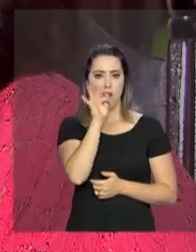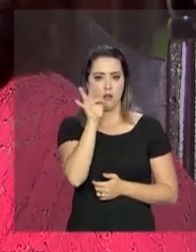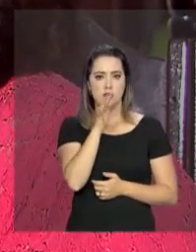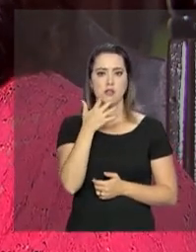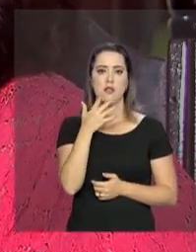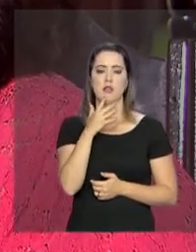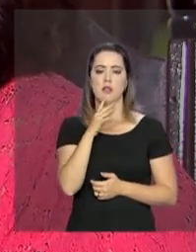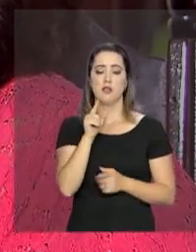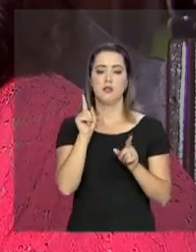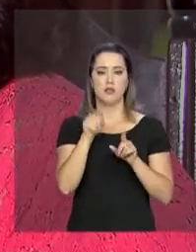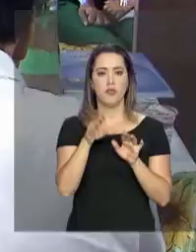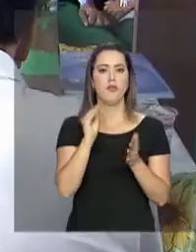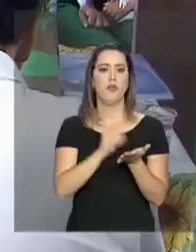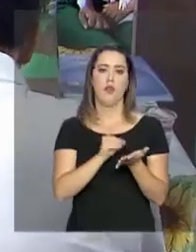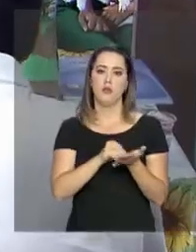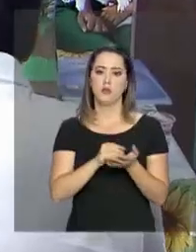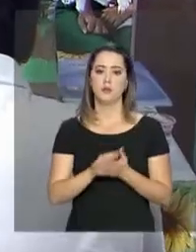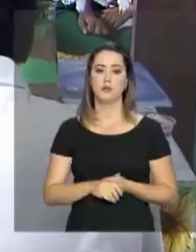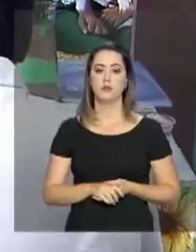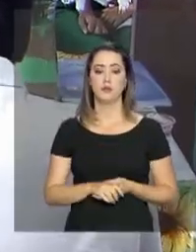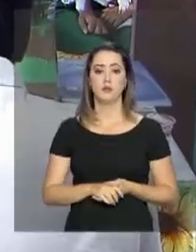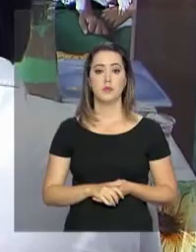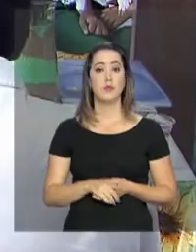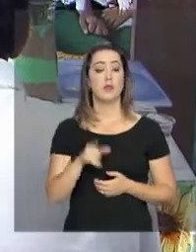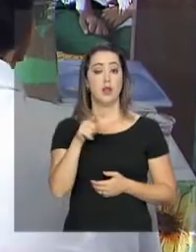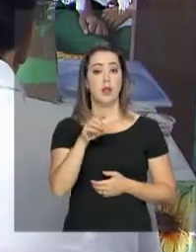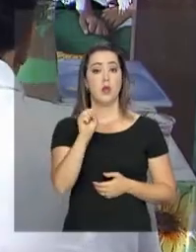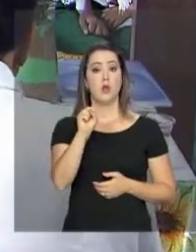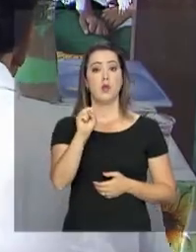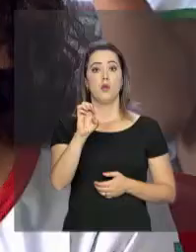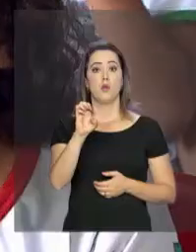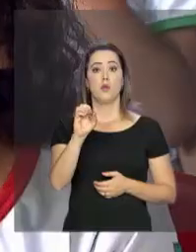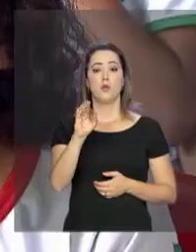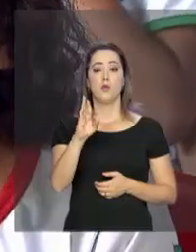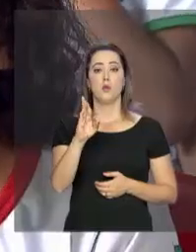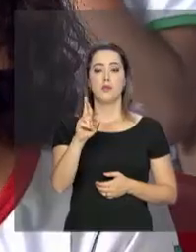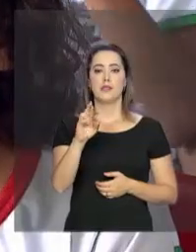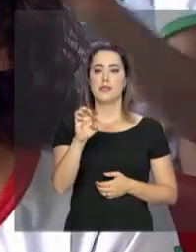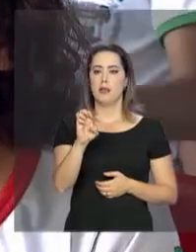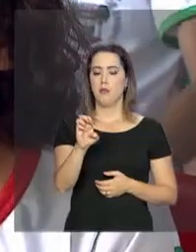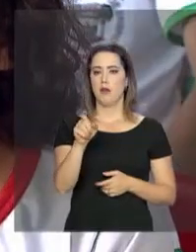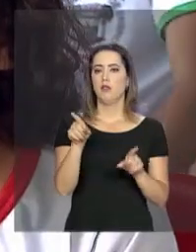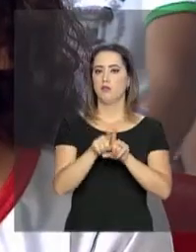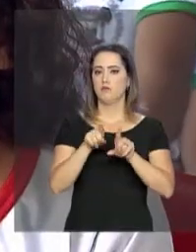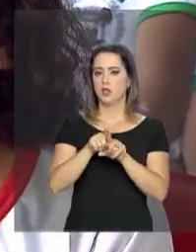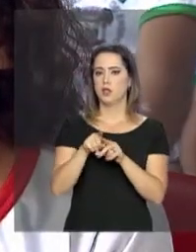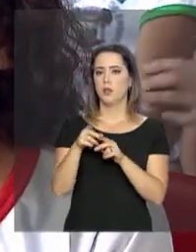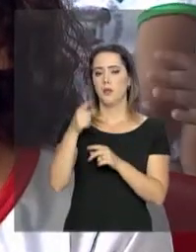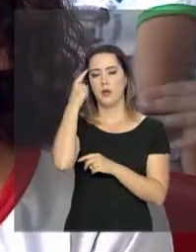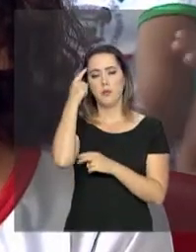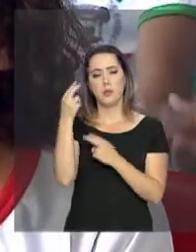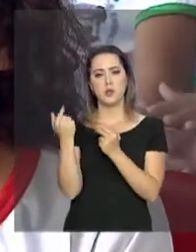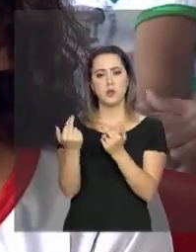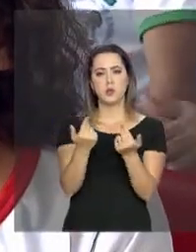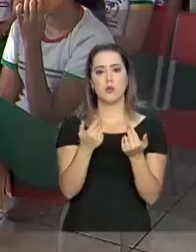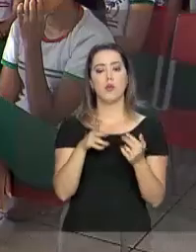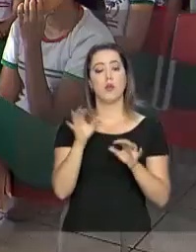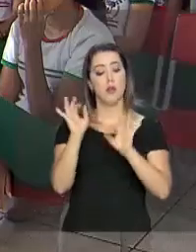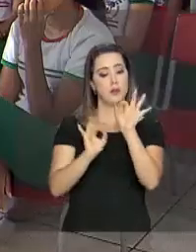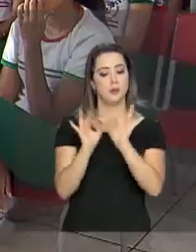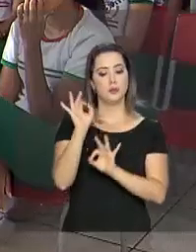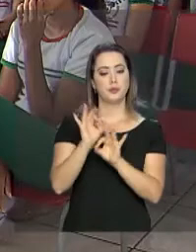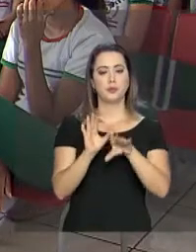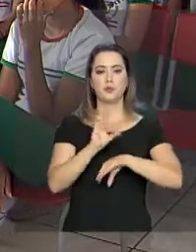Isso falta muito ainda na cidade. O SEBRAE também pensa assim. E elaborou o curso Jovens Empreendedores